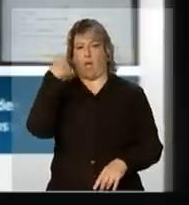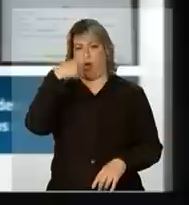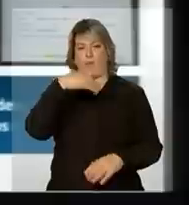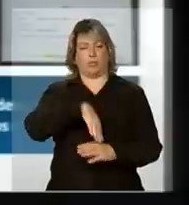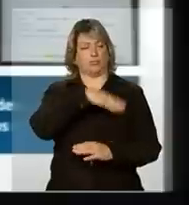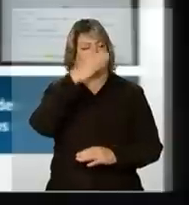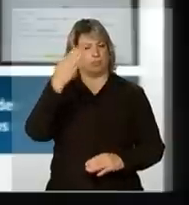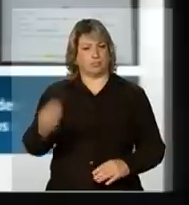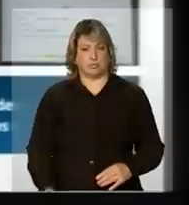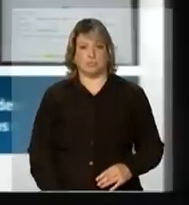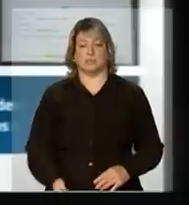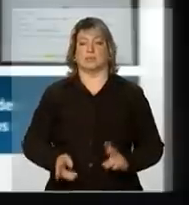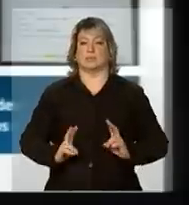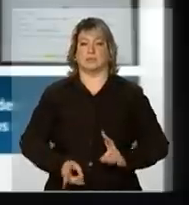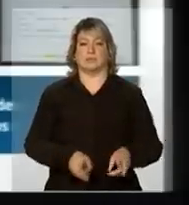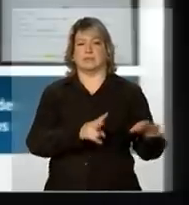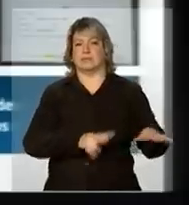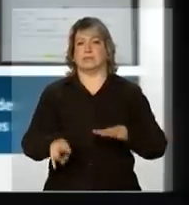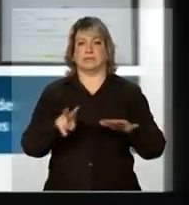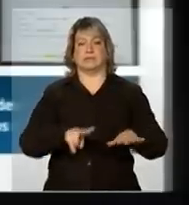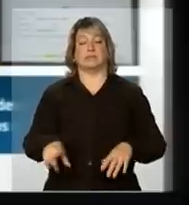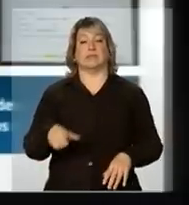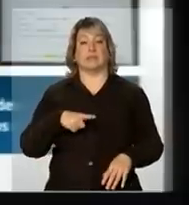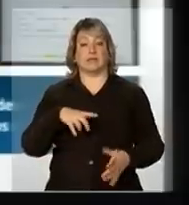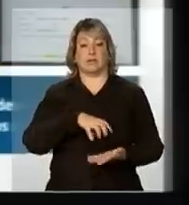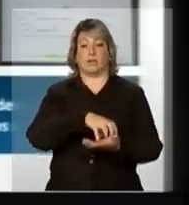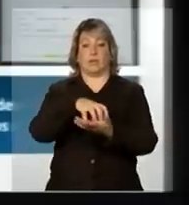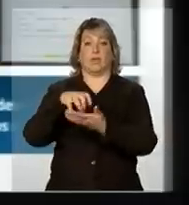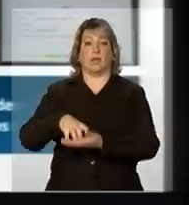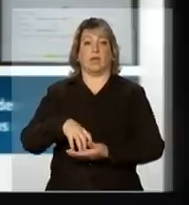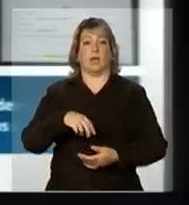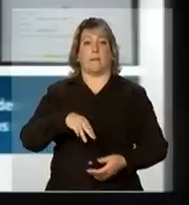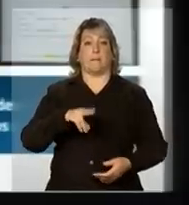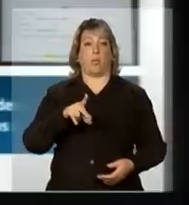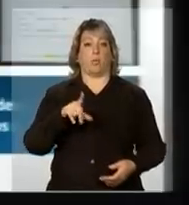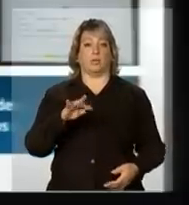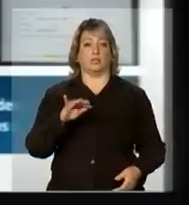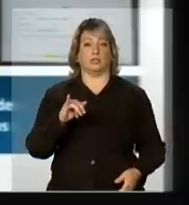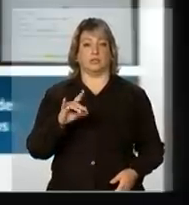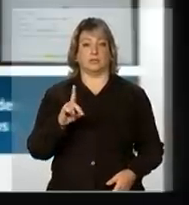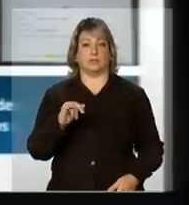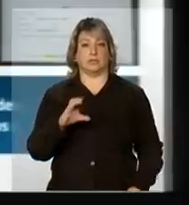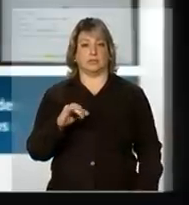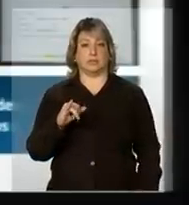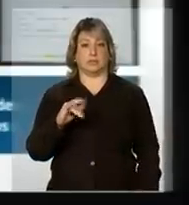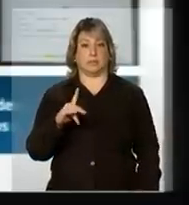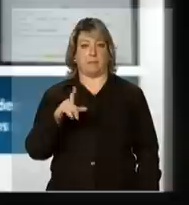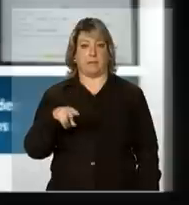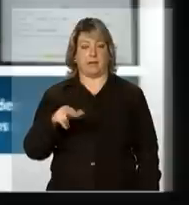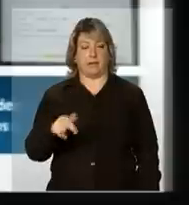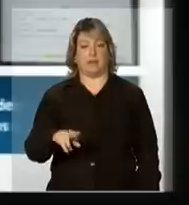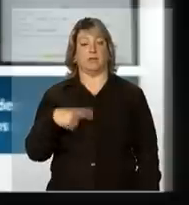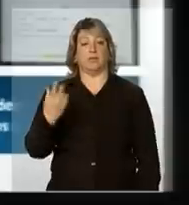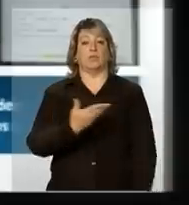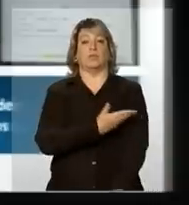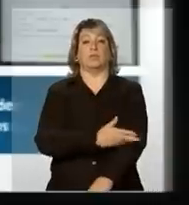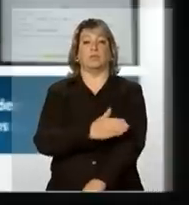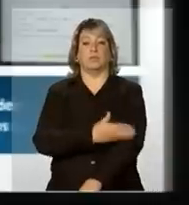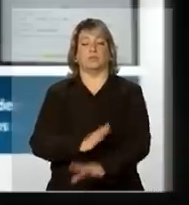dias com equipes multidisciplinares, isso é muito importante, composta por especialistas em desastre natural,